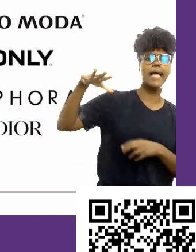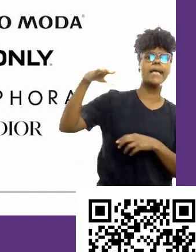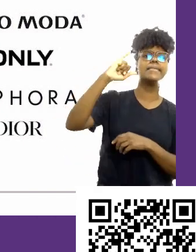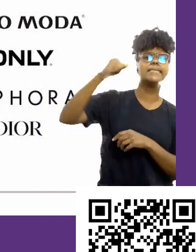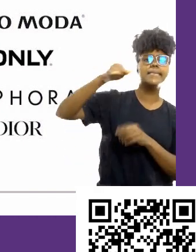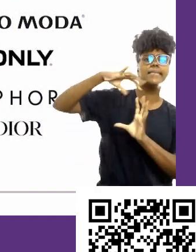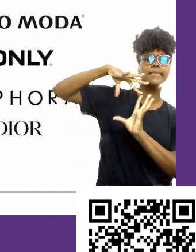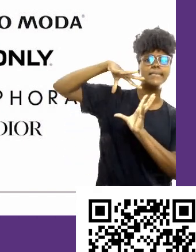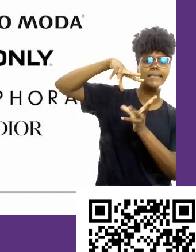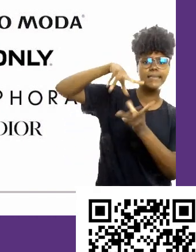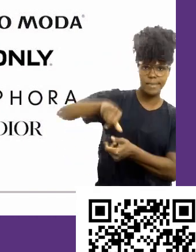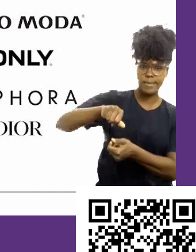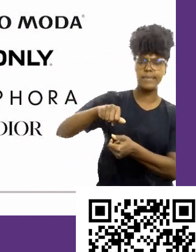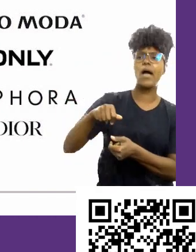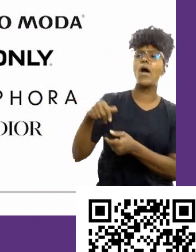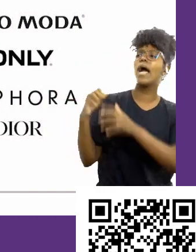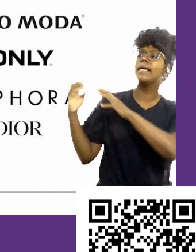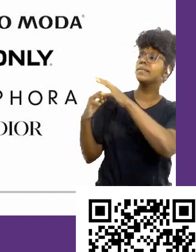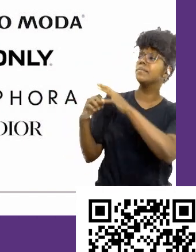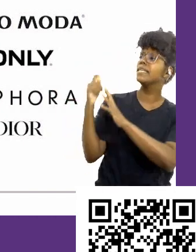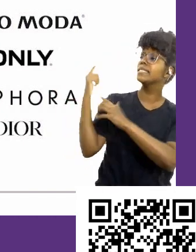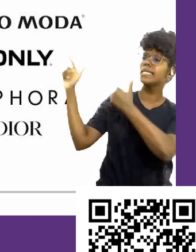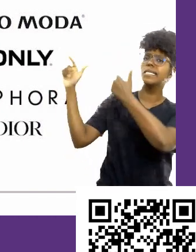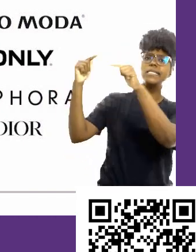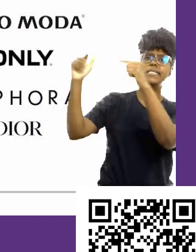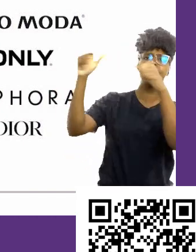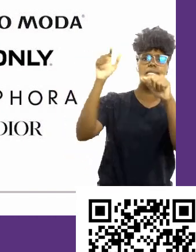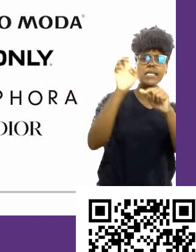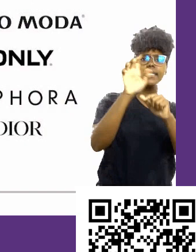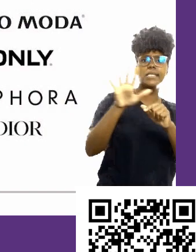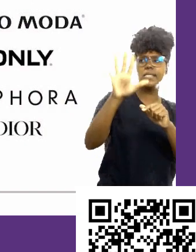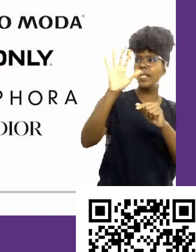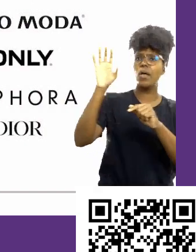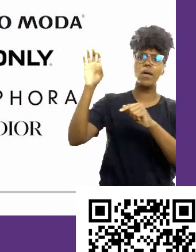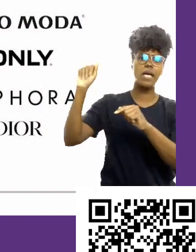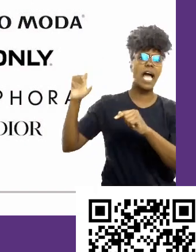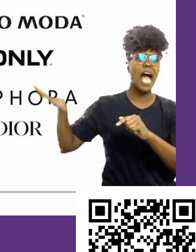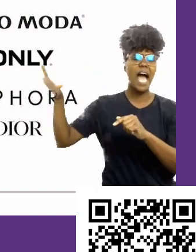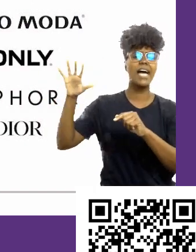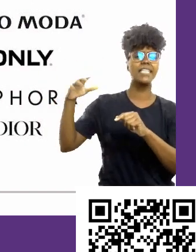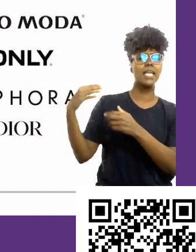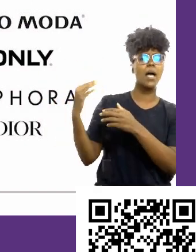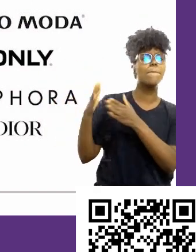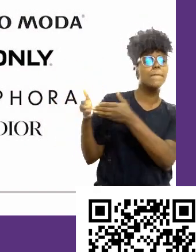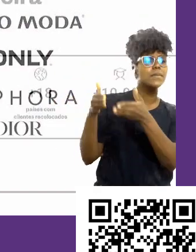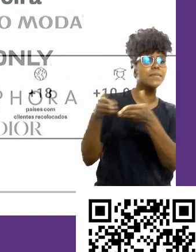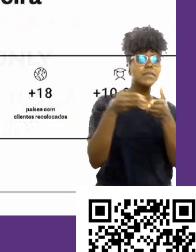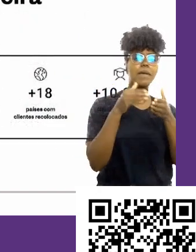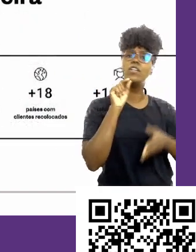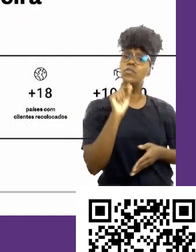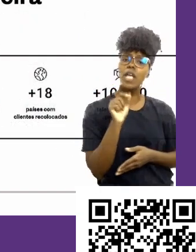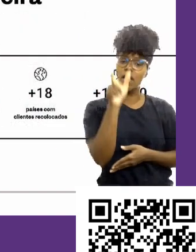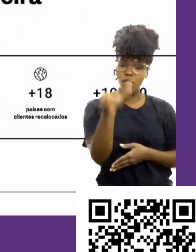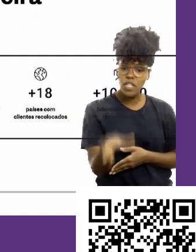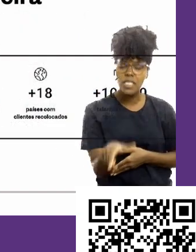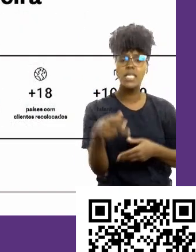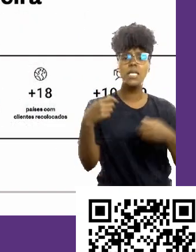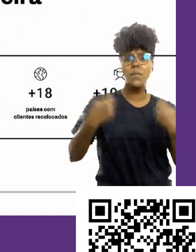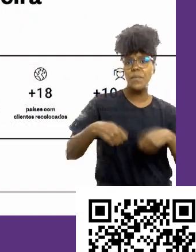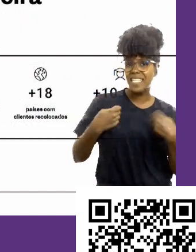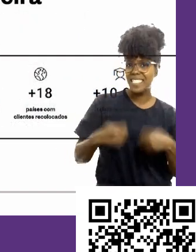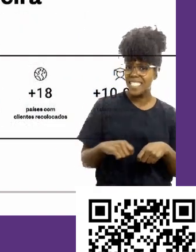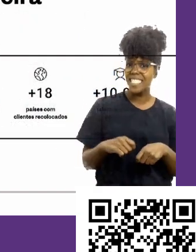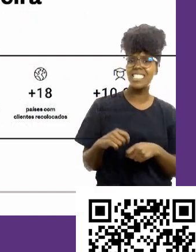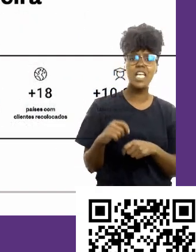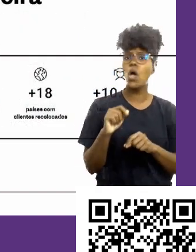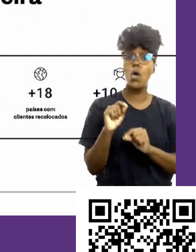continentes estão pedindo para os colaboradores? E o que vocês têm que fazer para se destacar no mercado? Aí eu voltei para